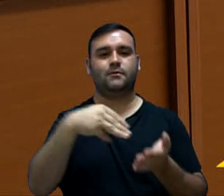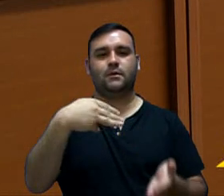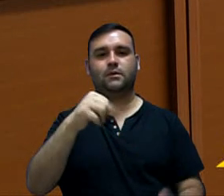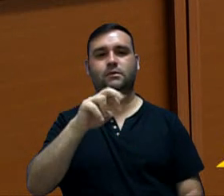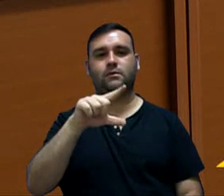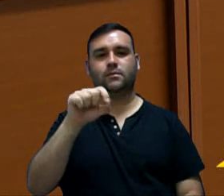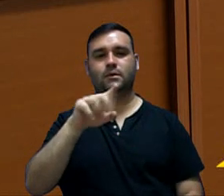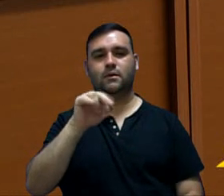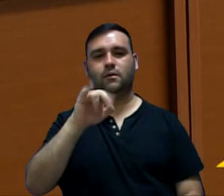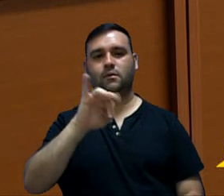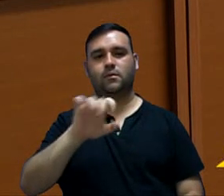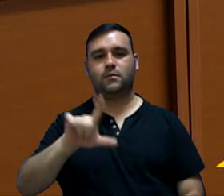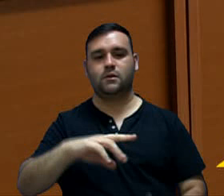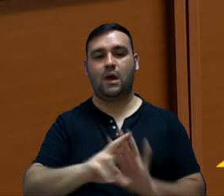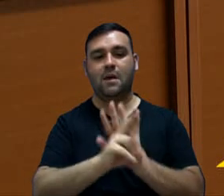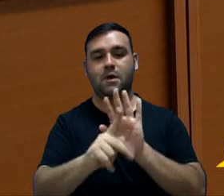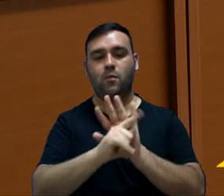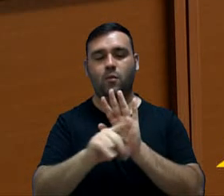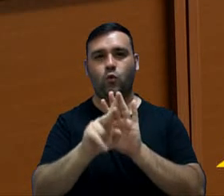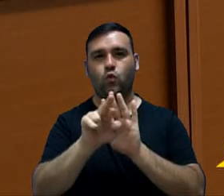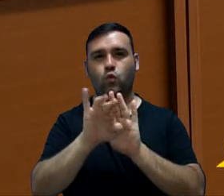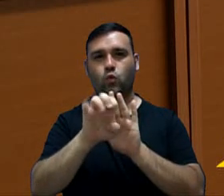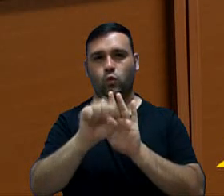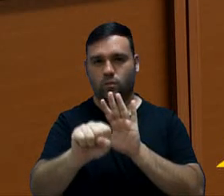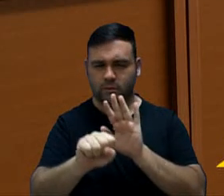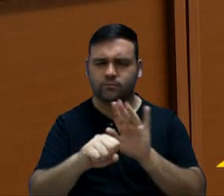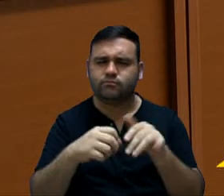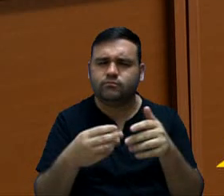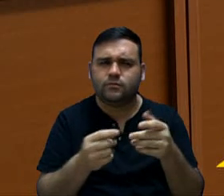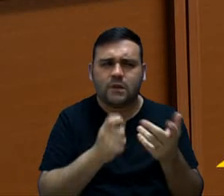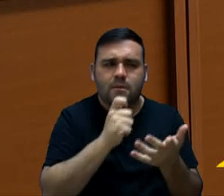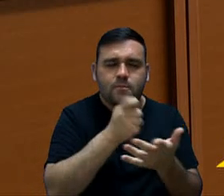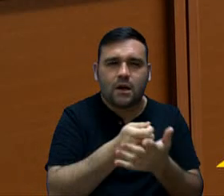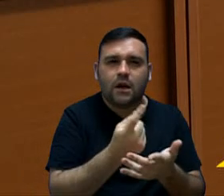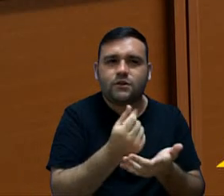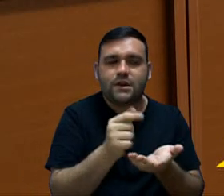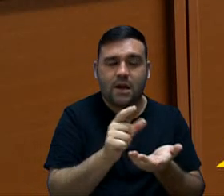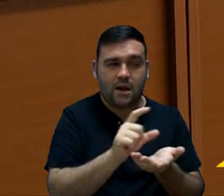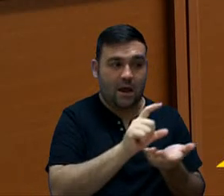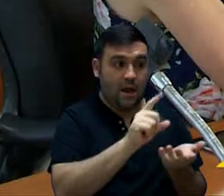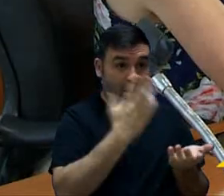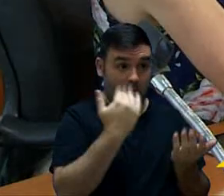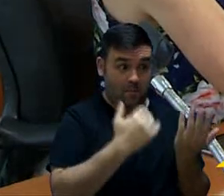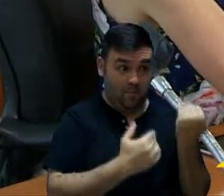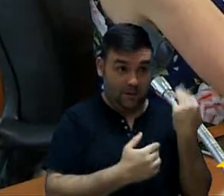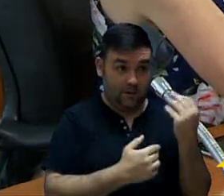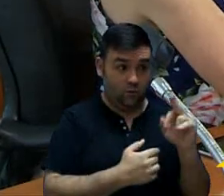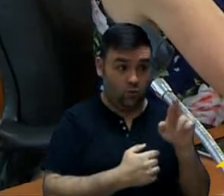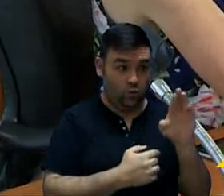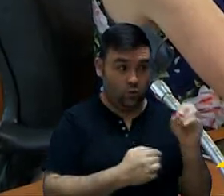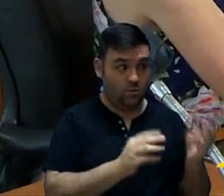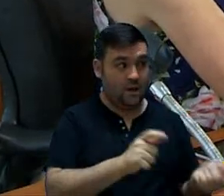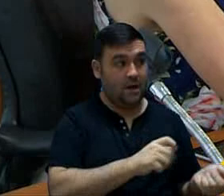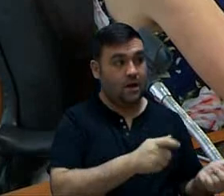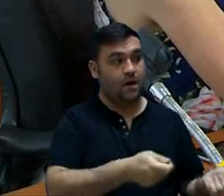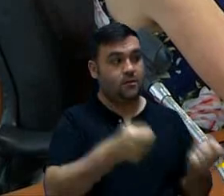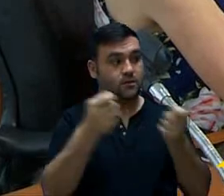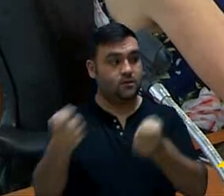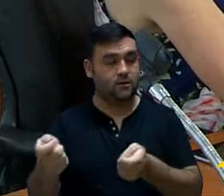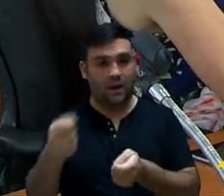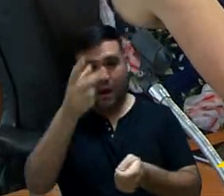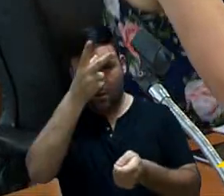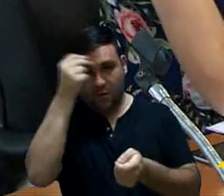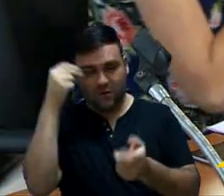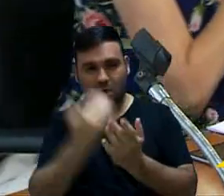Marcelo, Brasil, representando a URBIS, esse valor foi passado do Caixa da URBIS para a Prefeitura. Esse